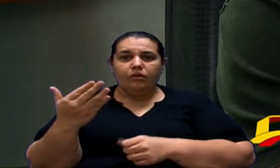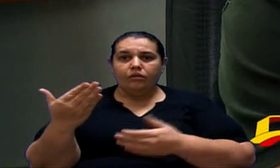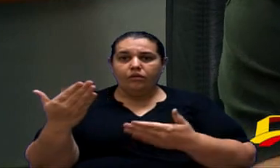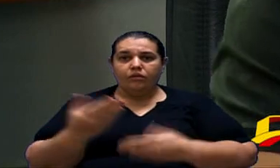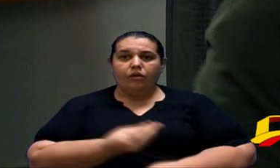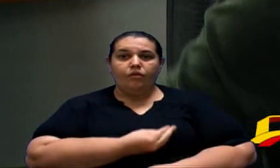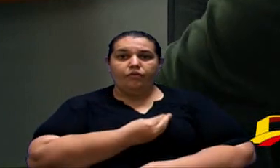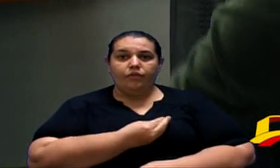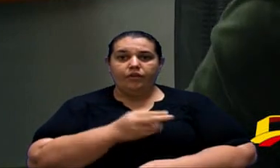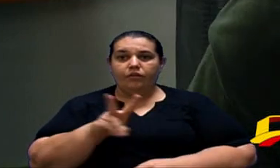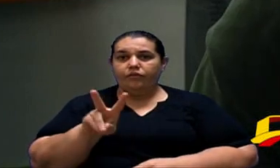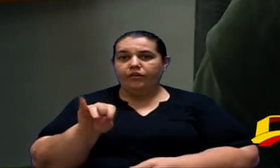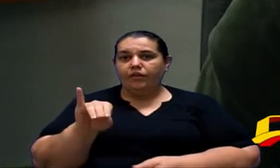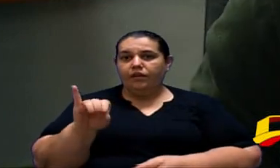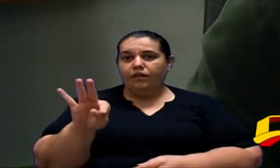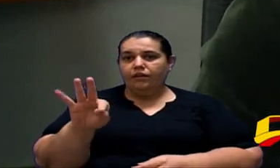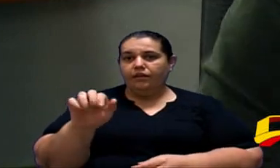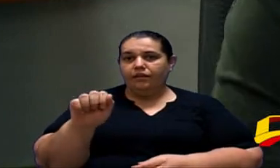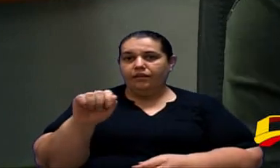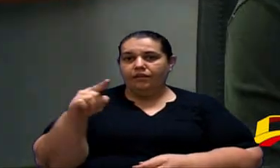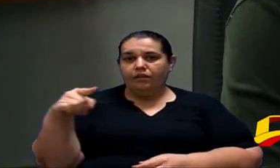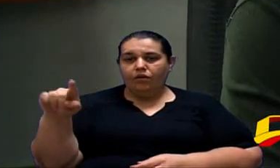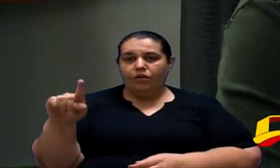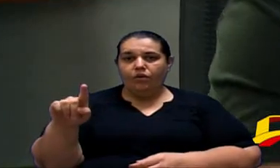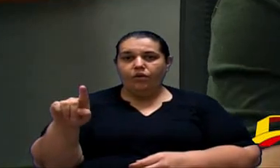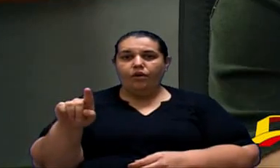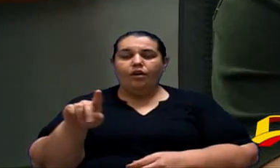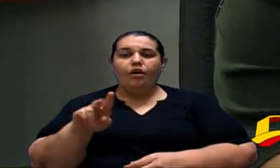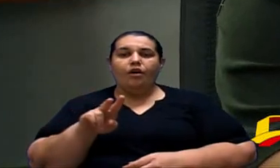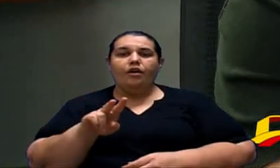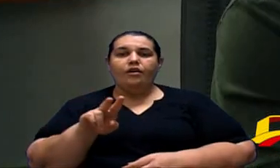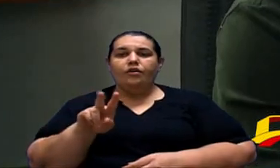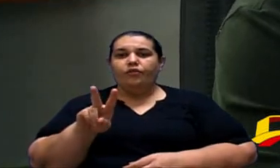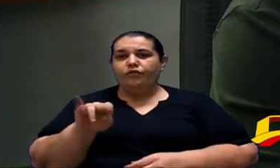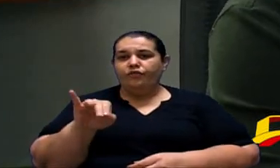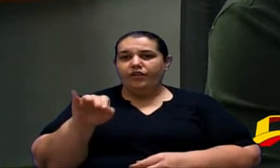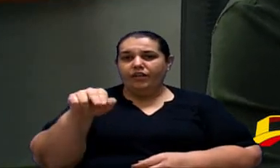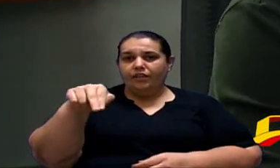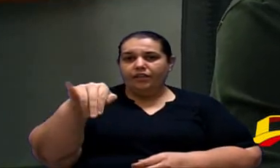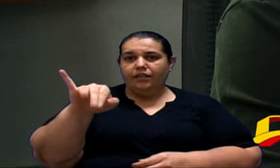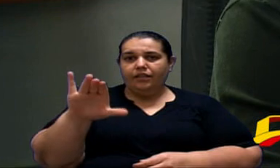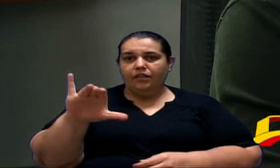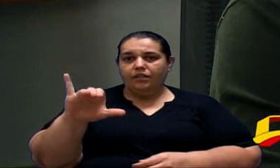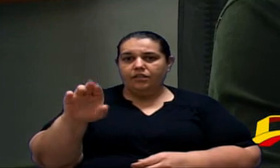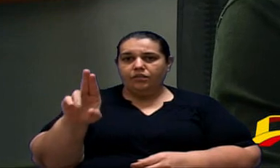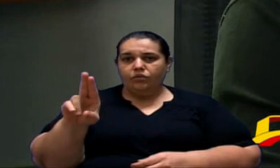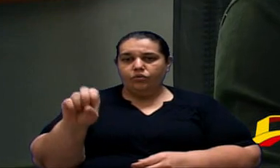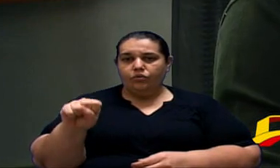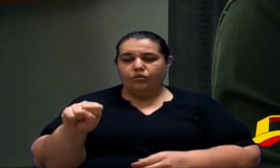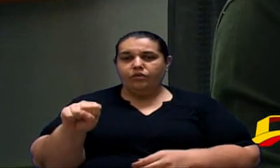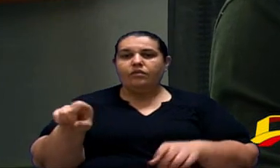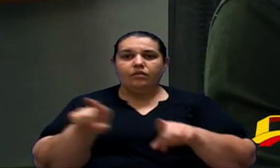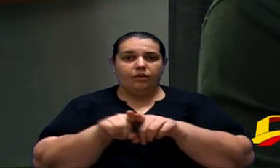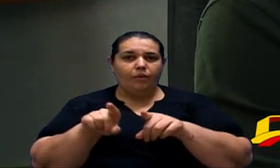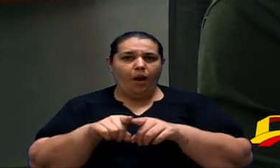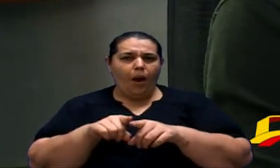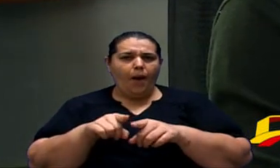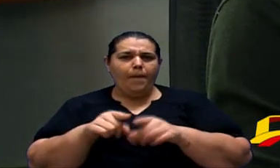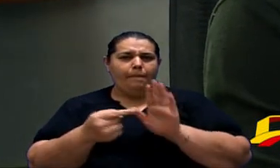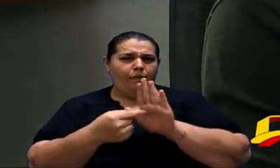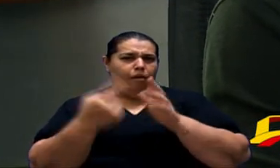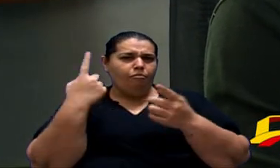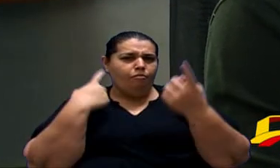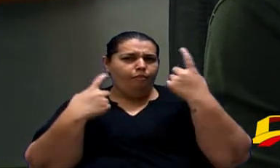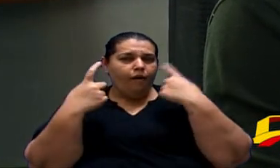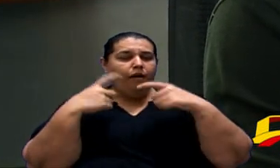Vitão do Cachorrão e o Vinícius Aite que eles se mostraram alguns meses atrás preocupados com a